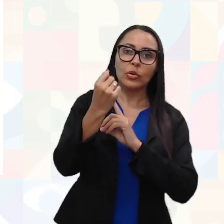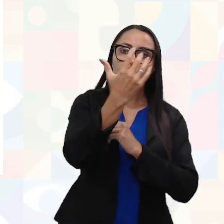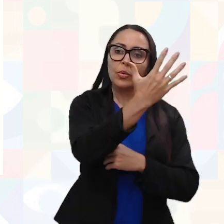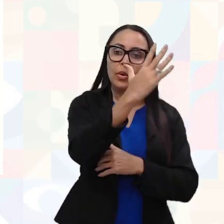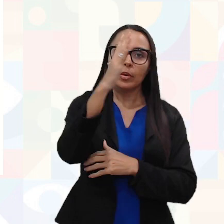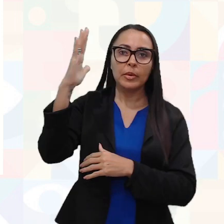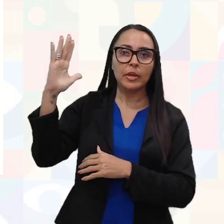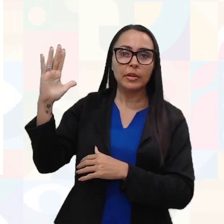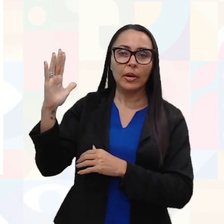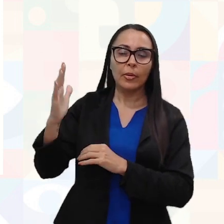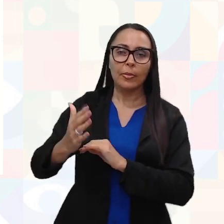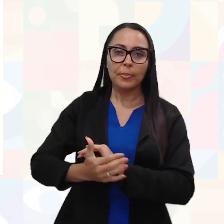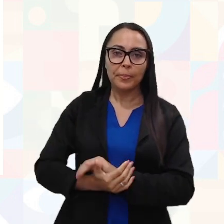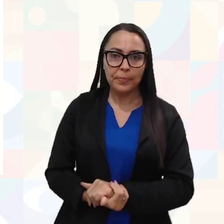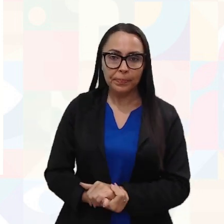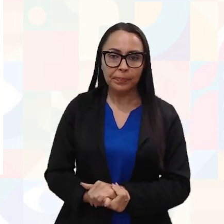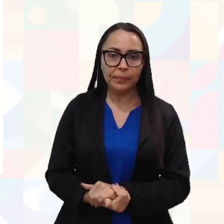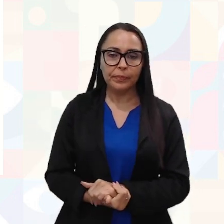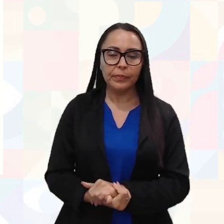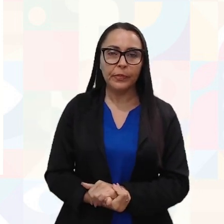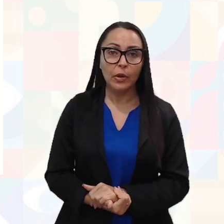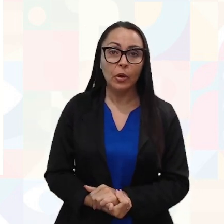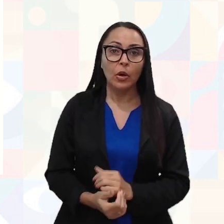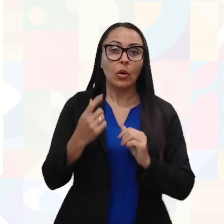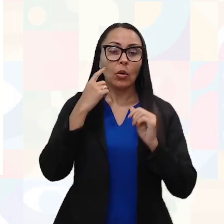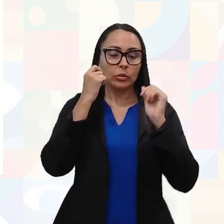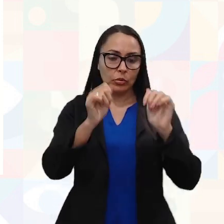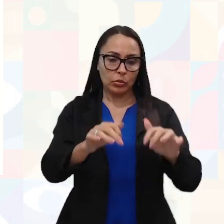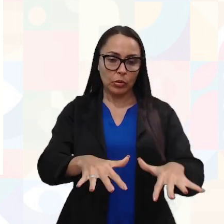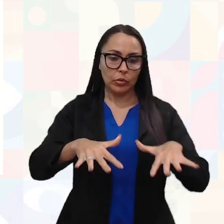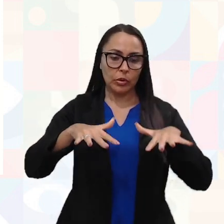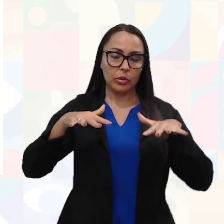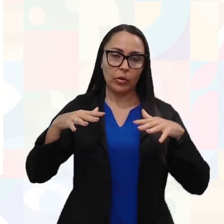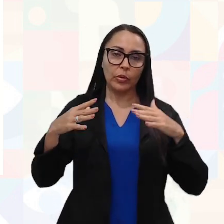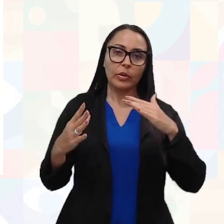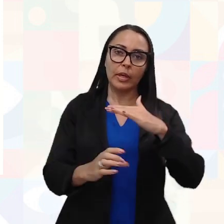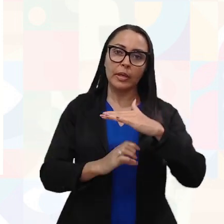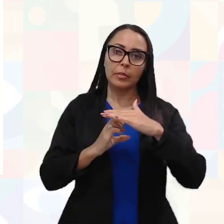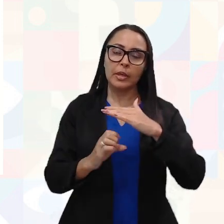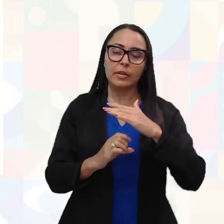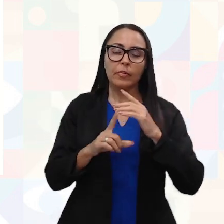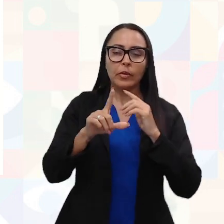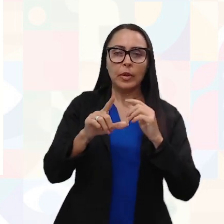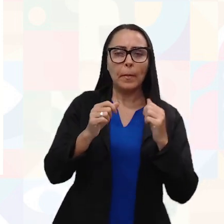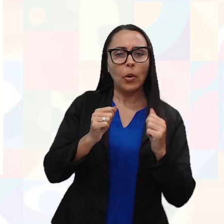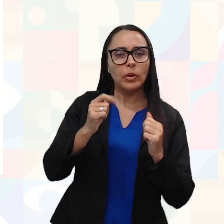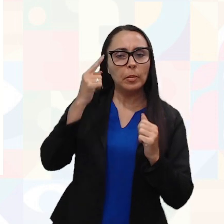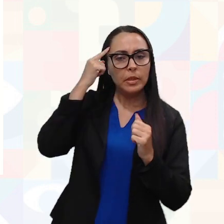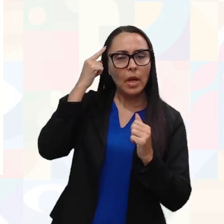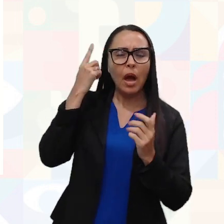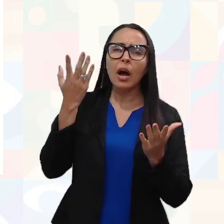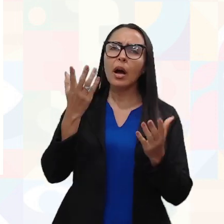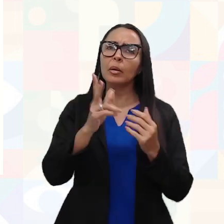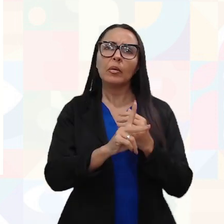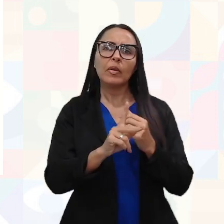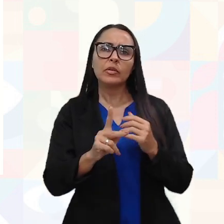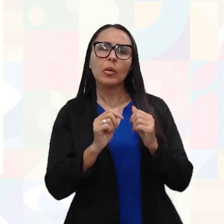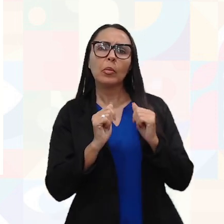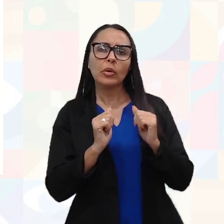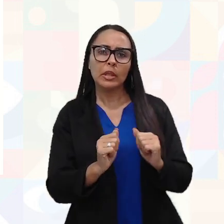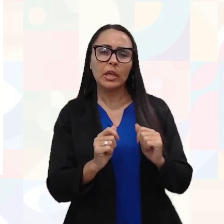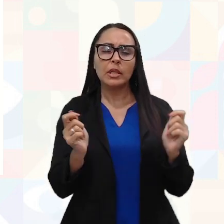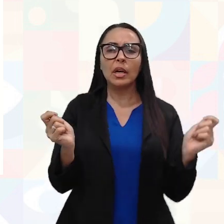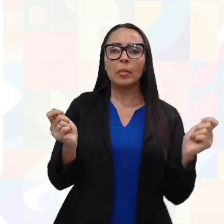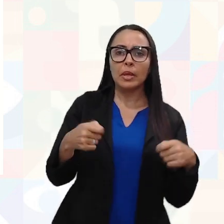da empresa. Onde? No auditório da empresa. Aí você poderia pensar, Ah, professora, mas eu poderia estar fazendo essa